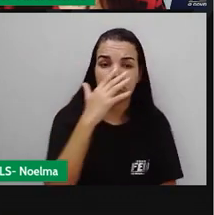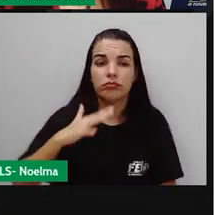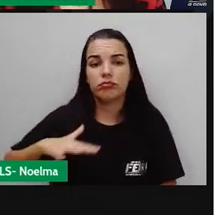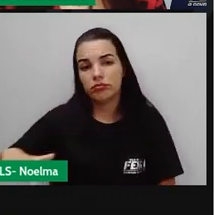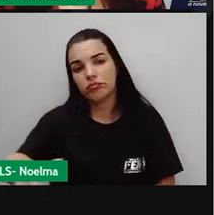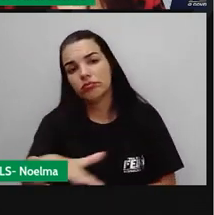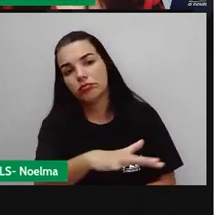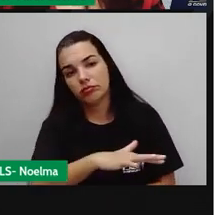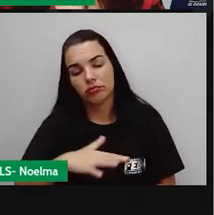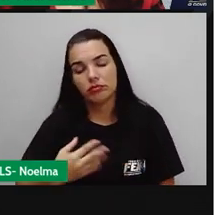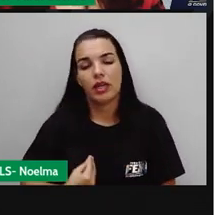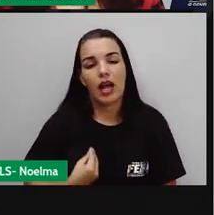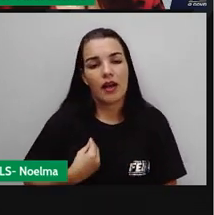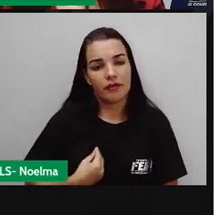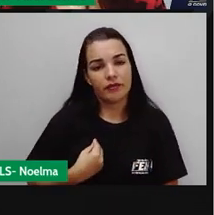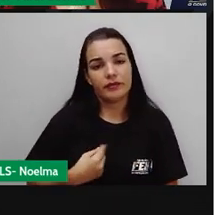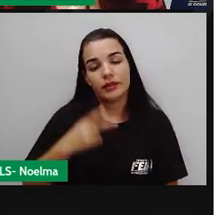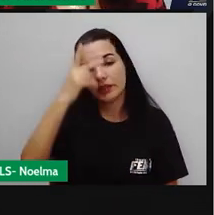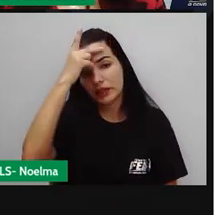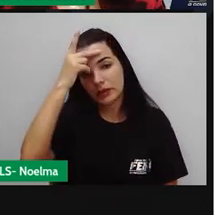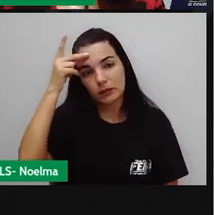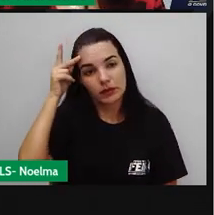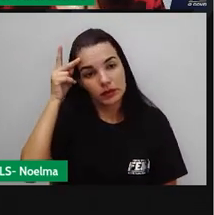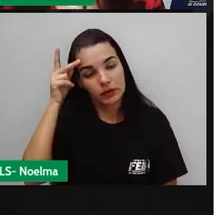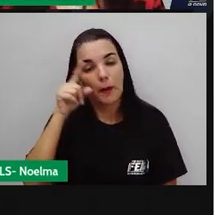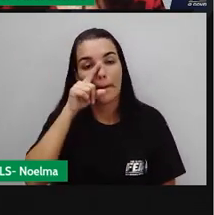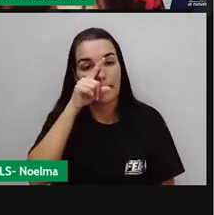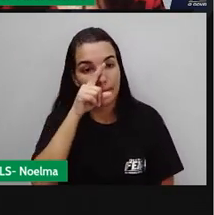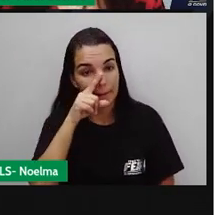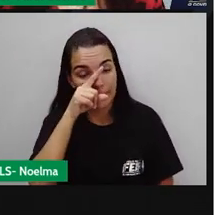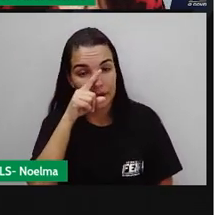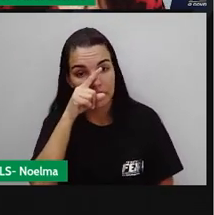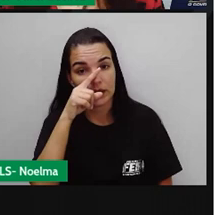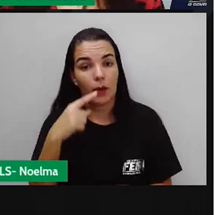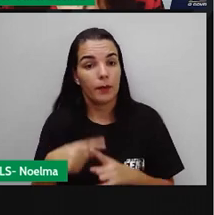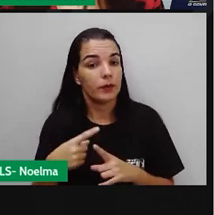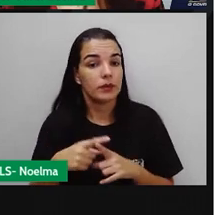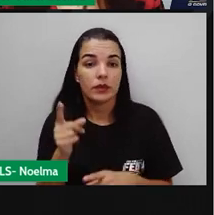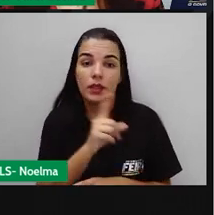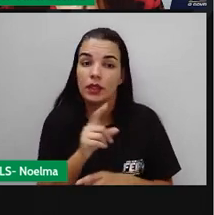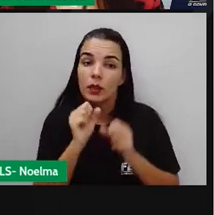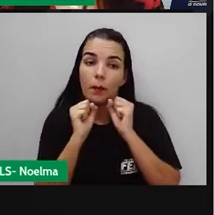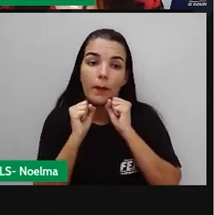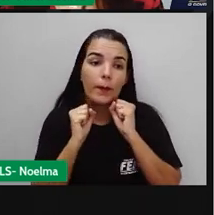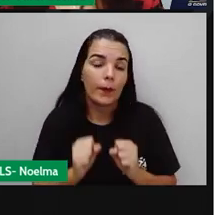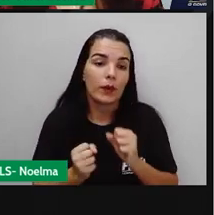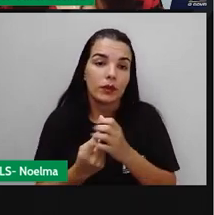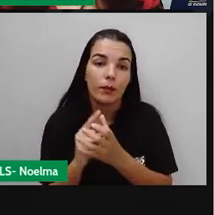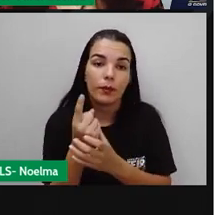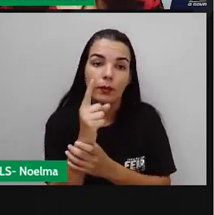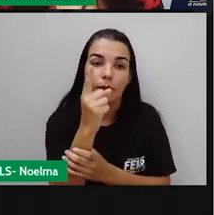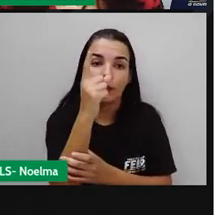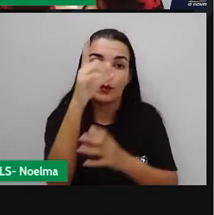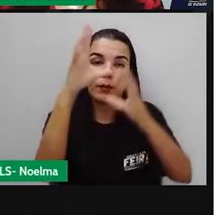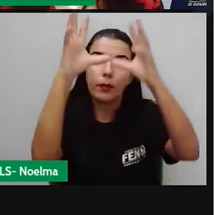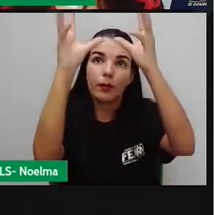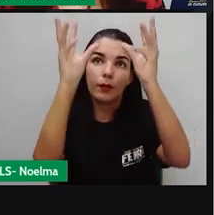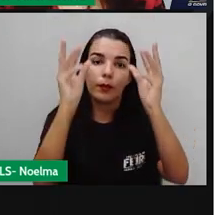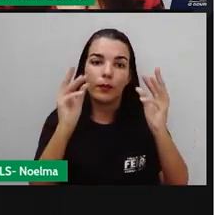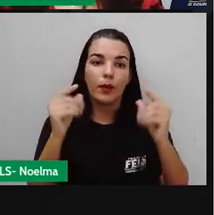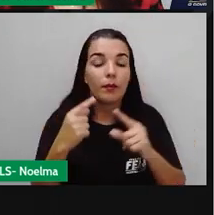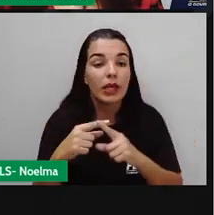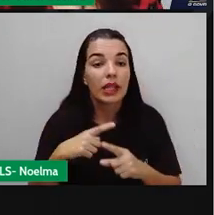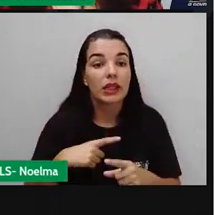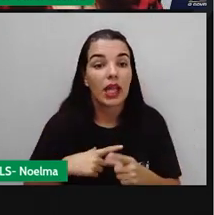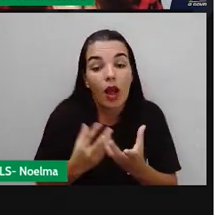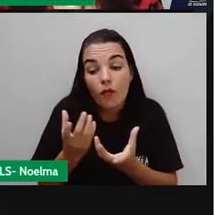física e a vida das pessoas em risco. Por isso que não se pode soltar balões, porque se usa fogo.